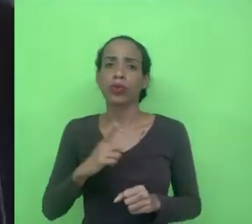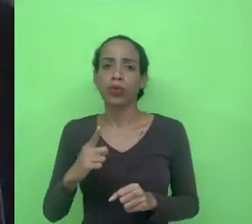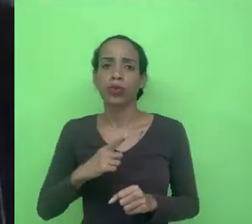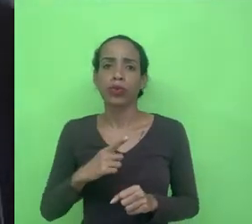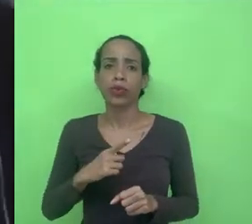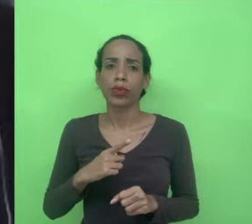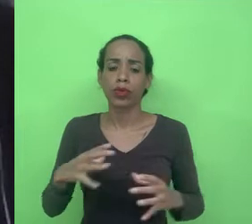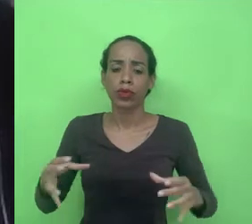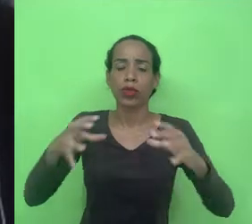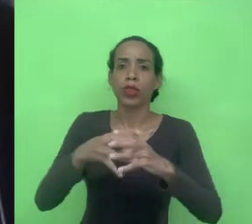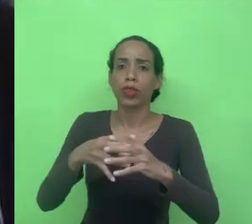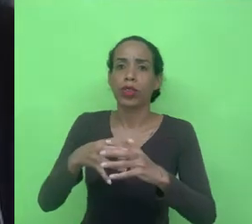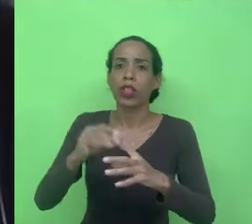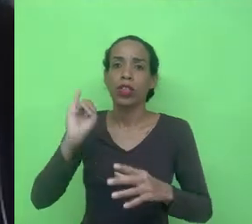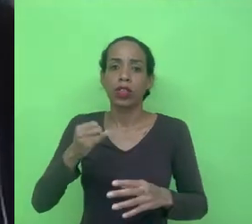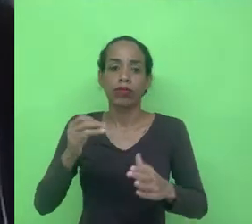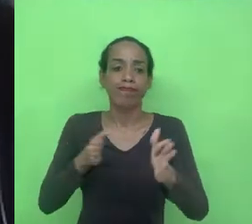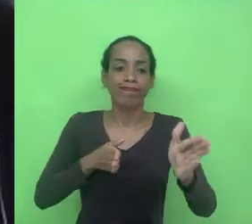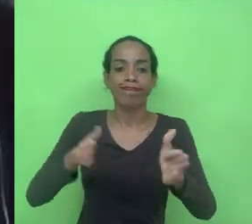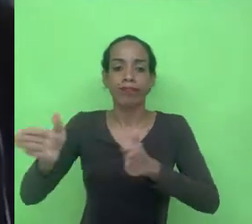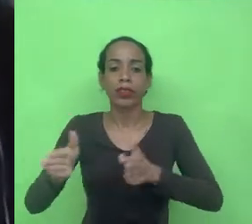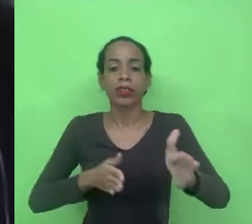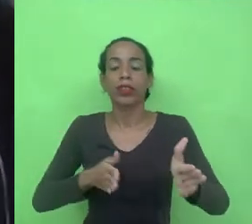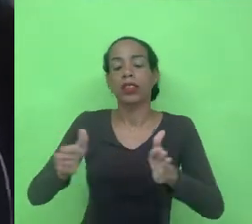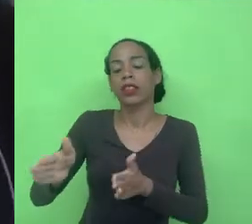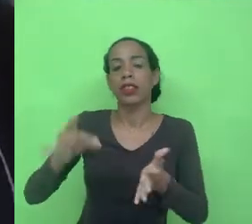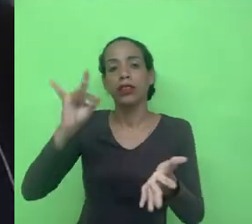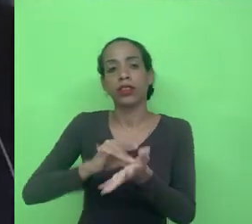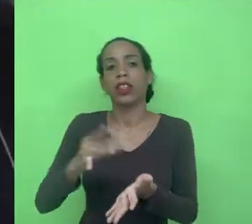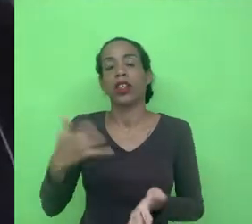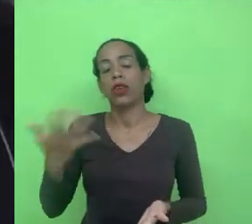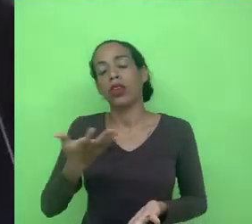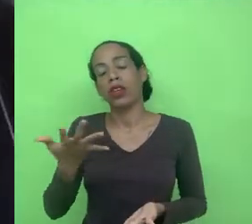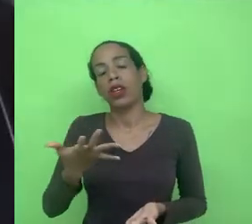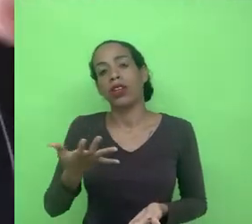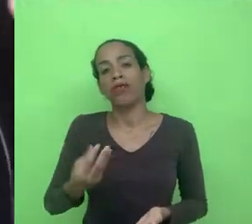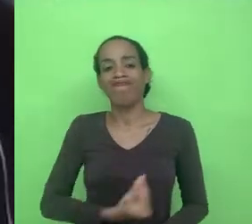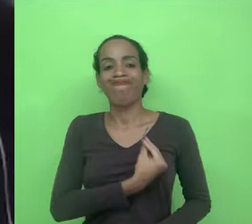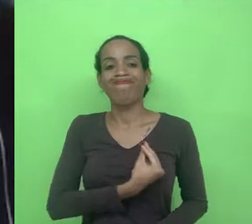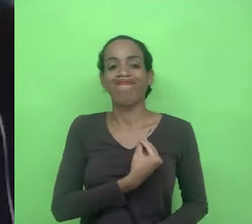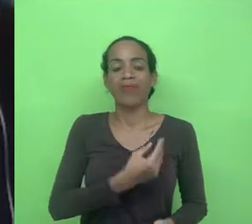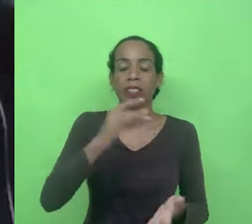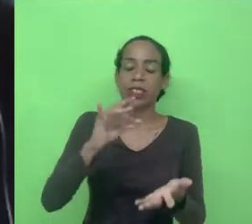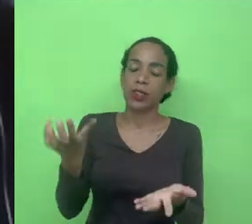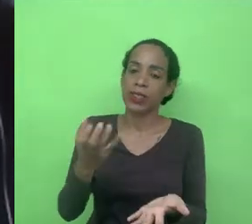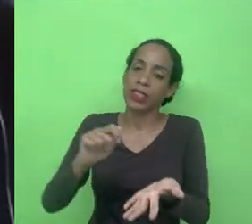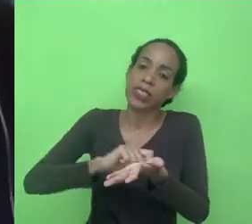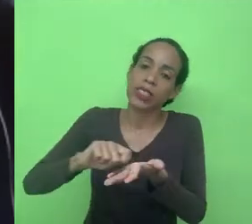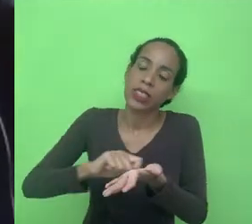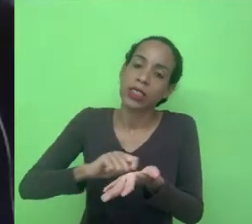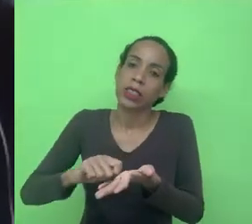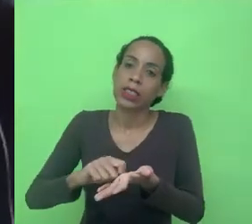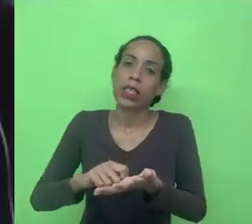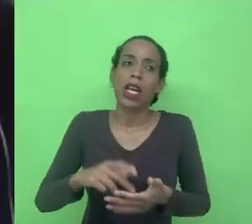associações que estão mediando essa realidade que eu quero descrever, então o nome Ator Rede ele é bem sugestivo